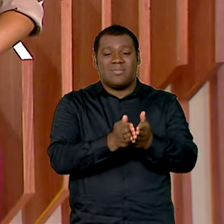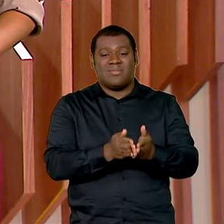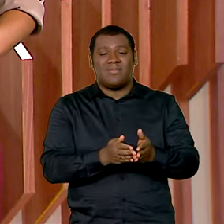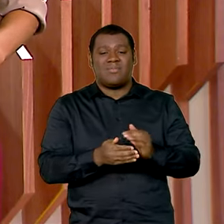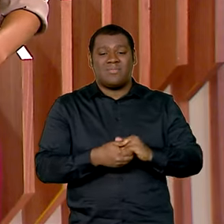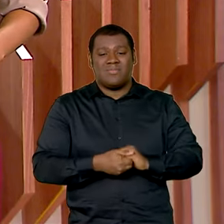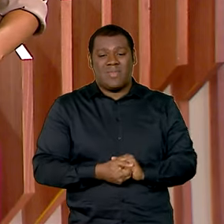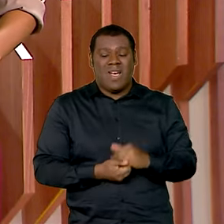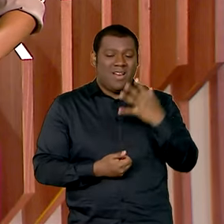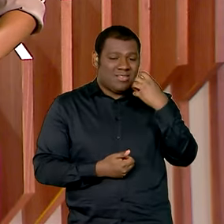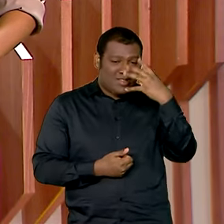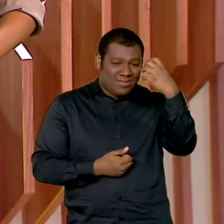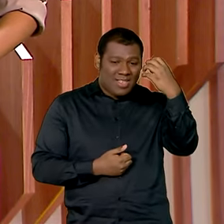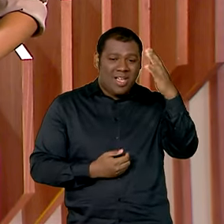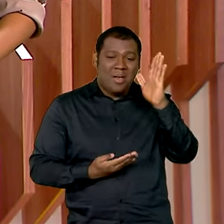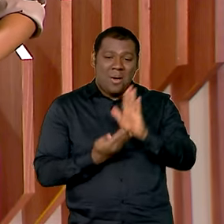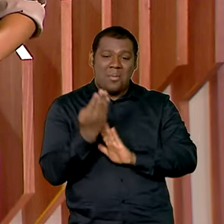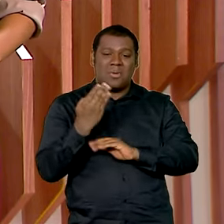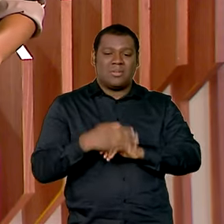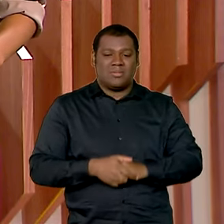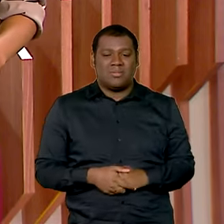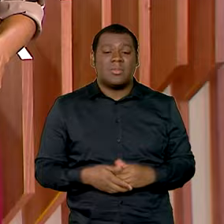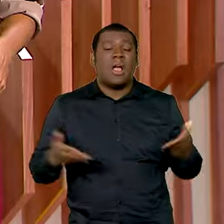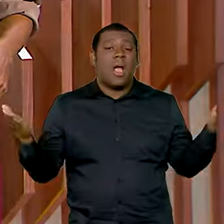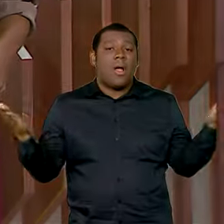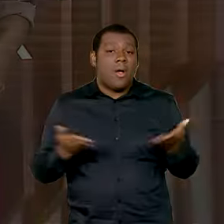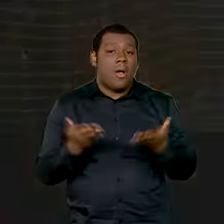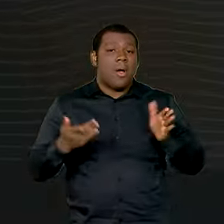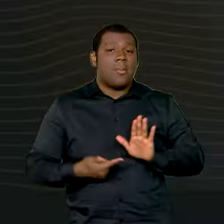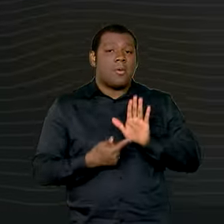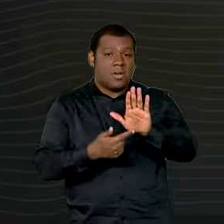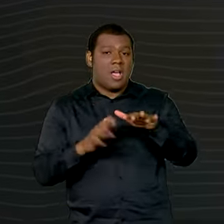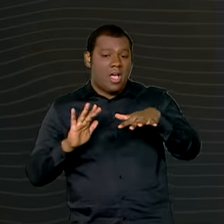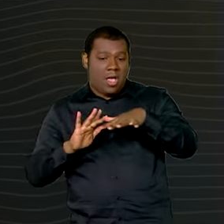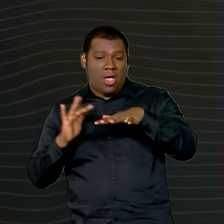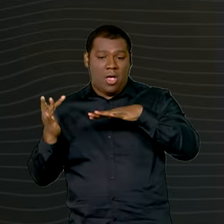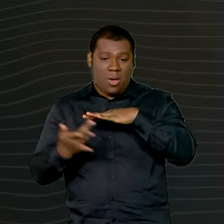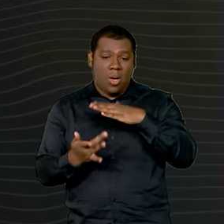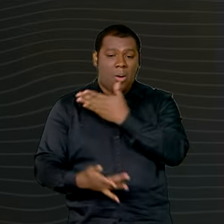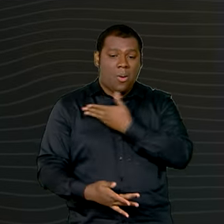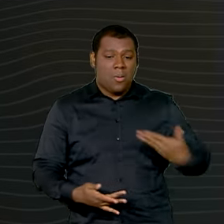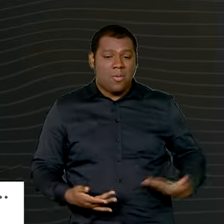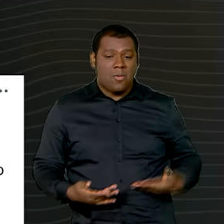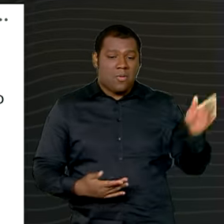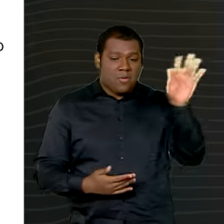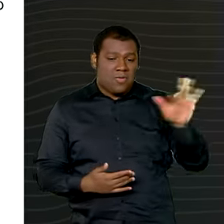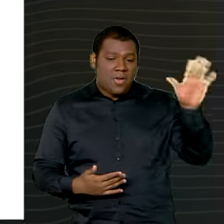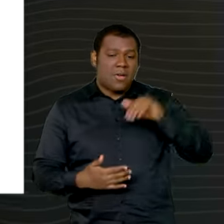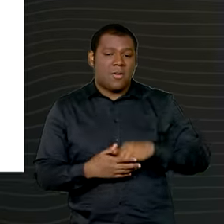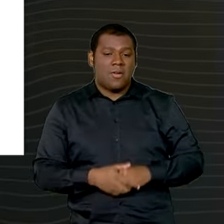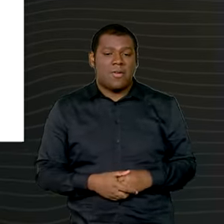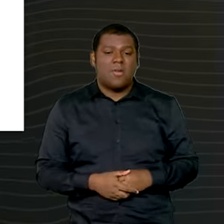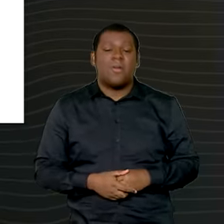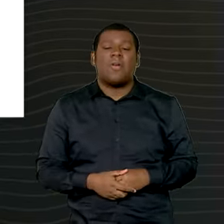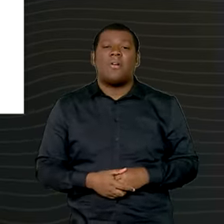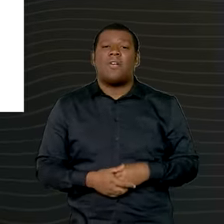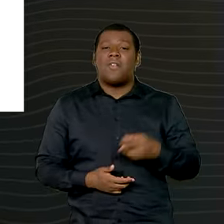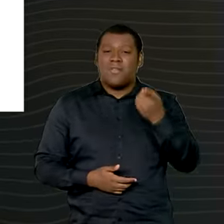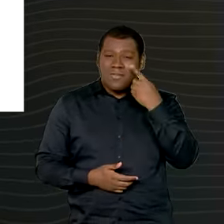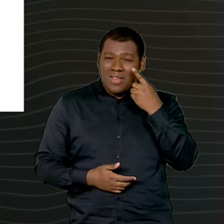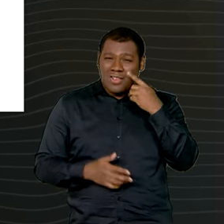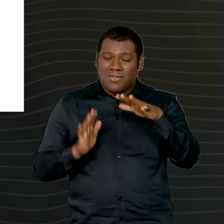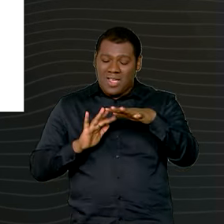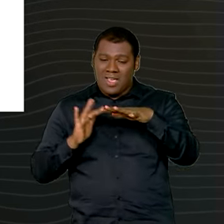É hora de fazer um giro pelas redes sociais do governo federal vamos conferir o ex o antigo twitter